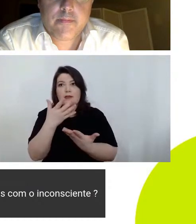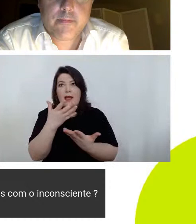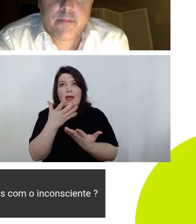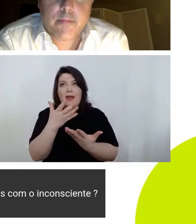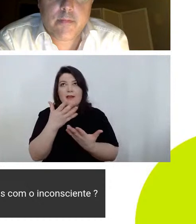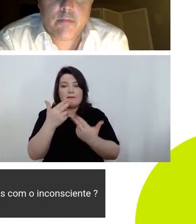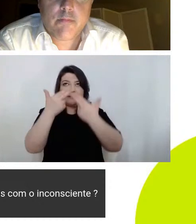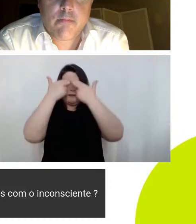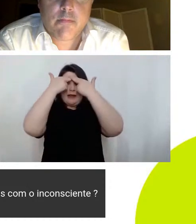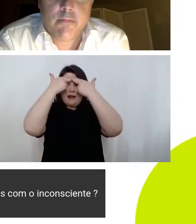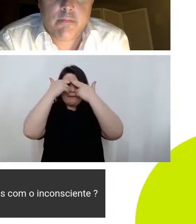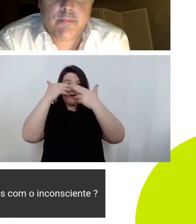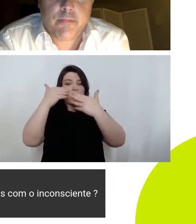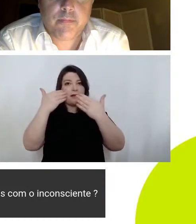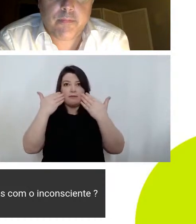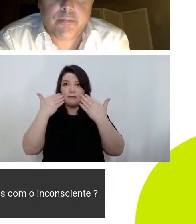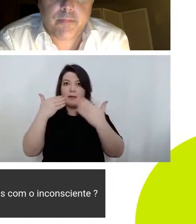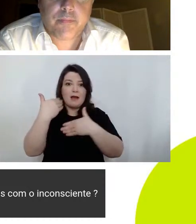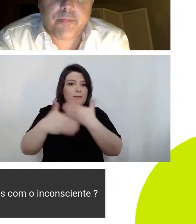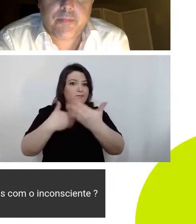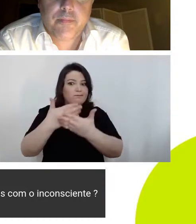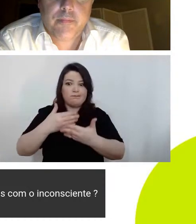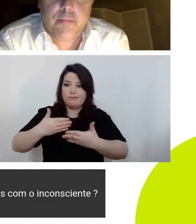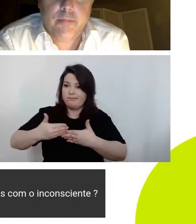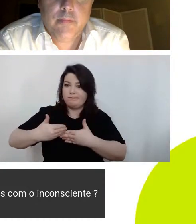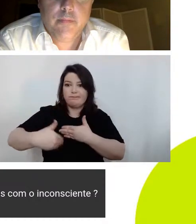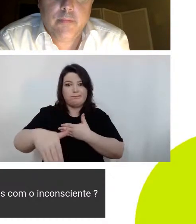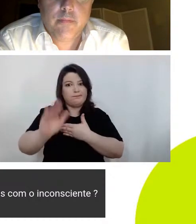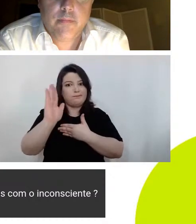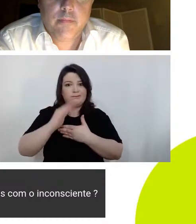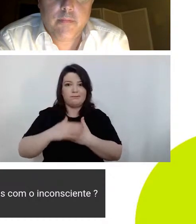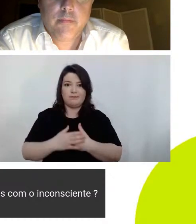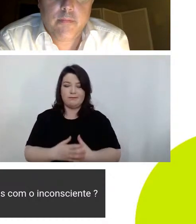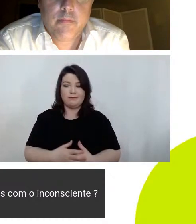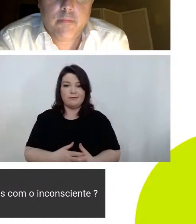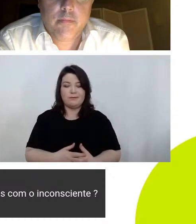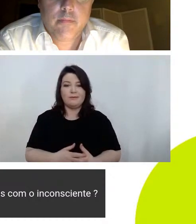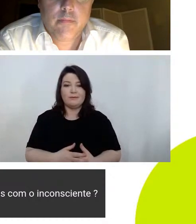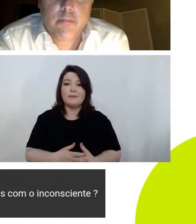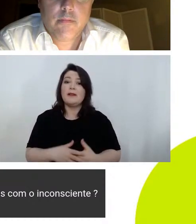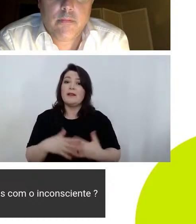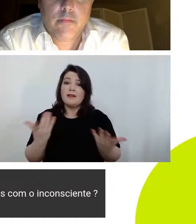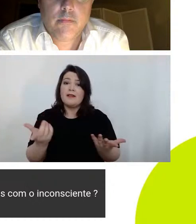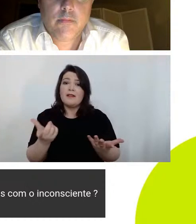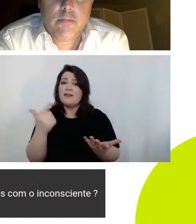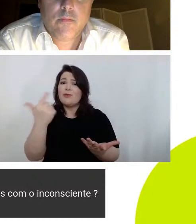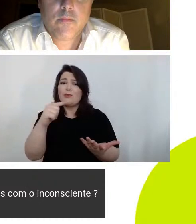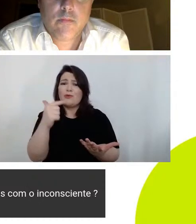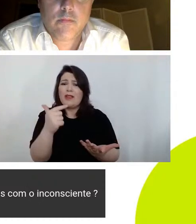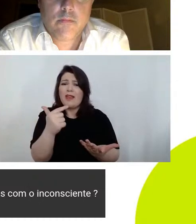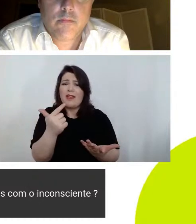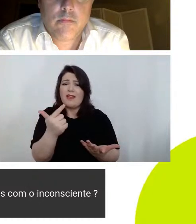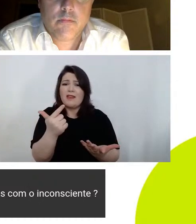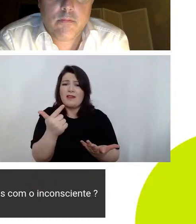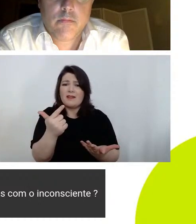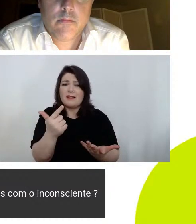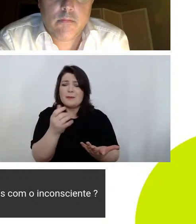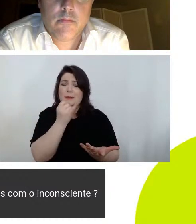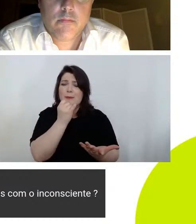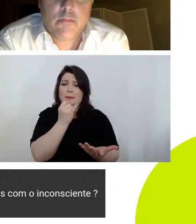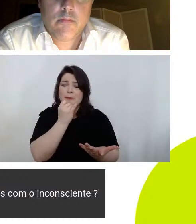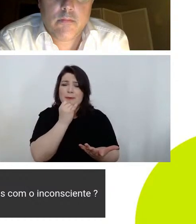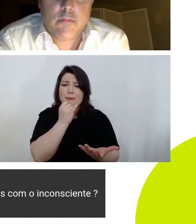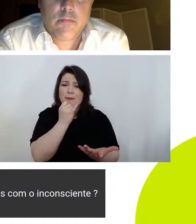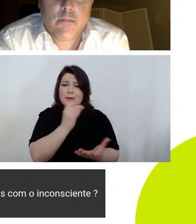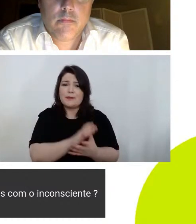recalcado e é o Lacan usa o termo forclusão é algo que nem adentrou né esse